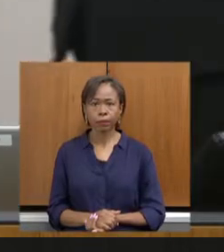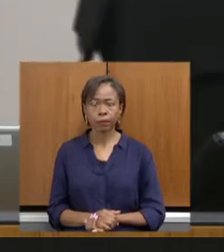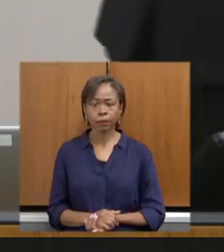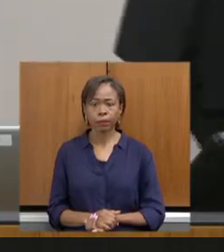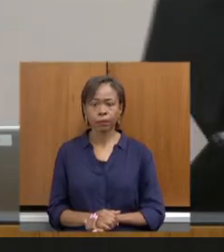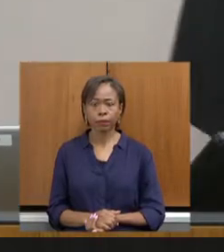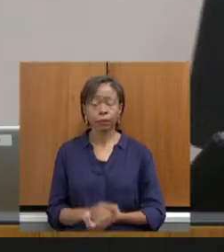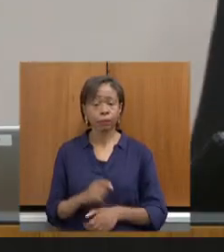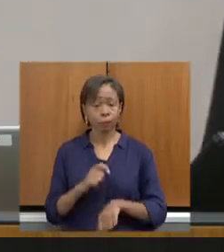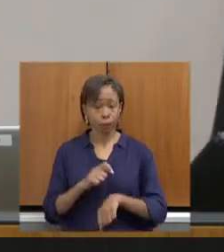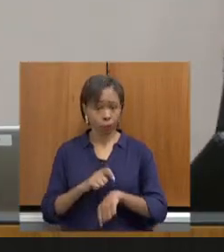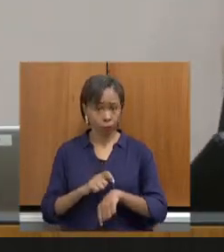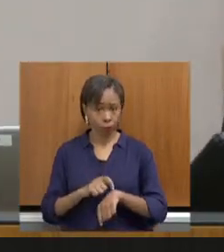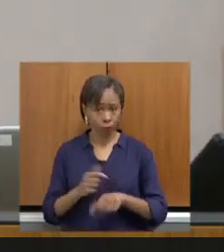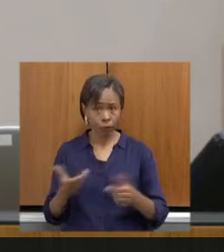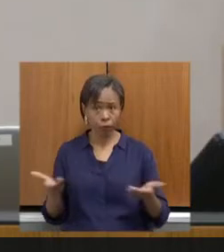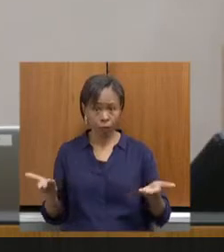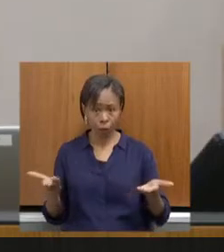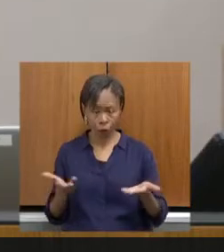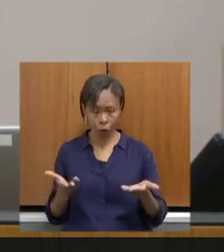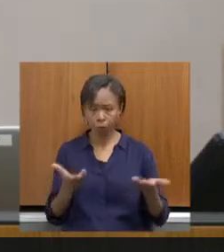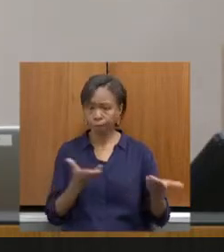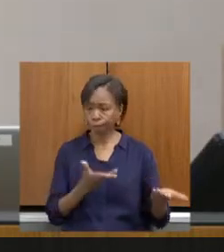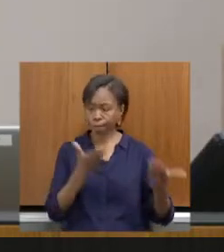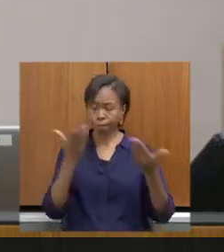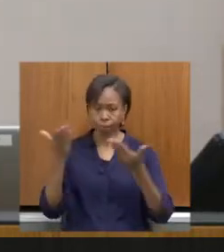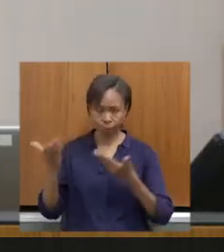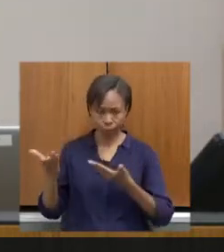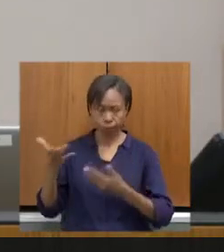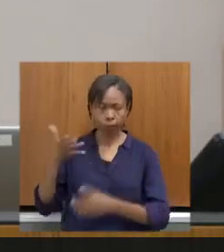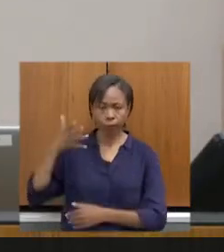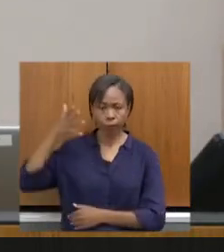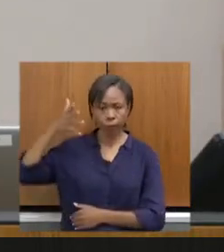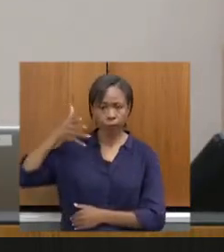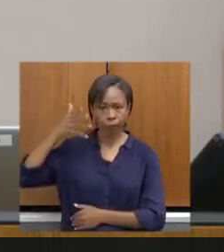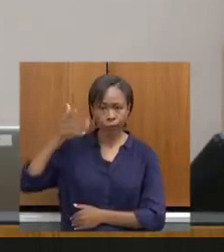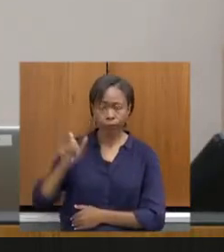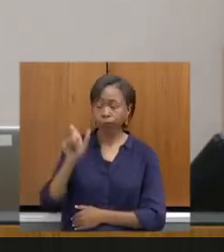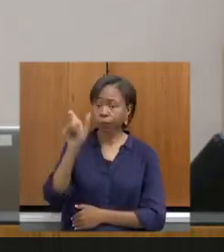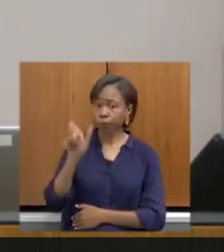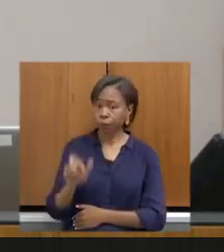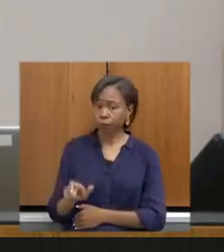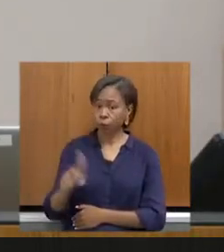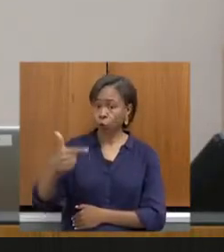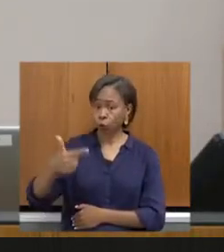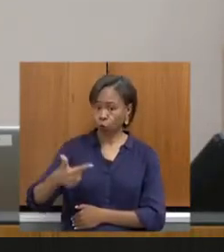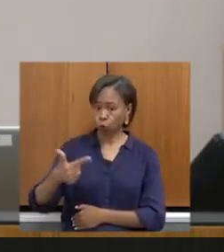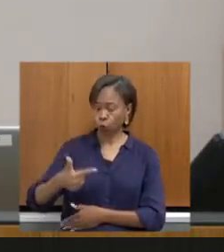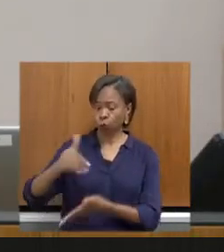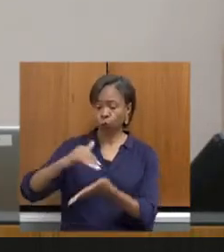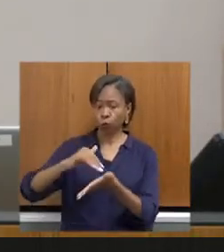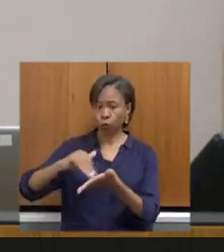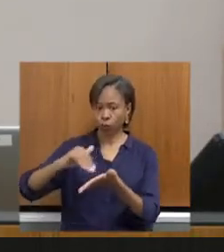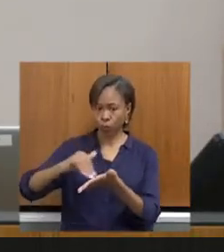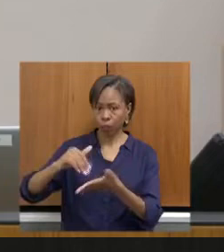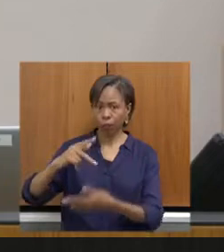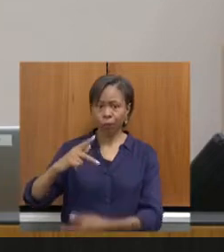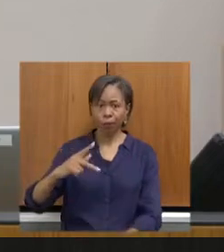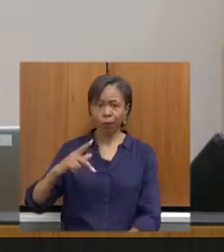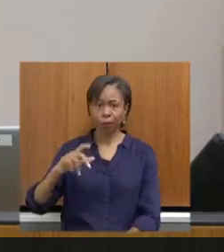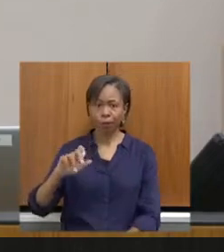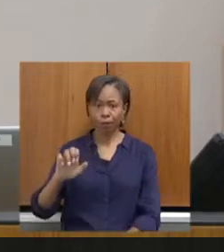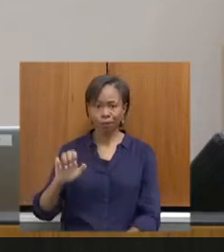Neste momento, eu passo a palavra ao nosso subsecretário, o Pelé,